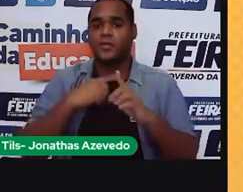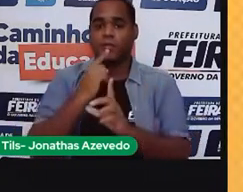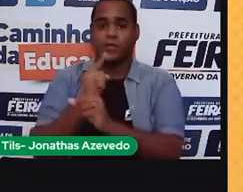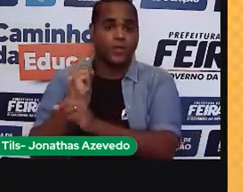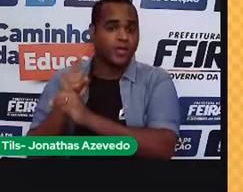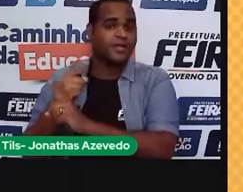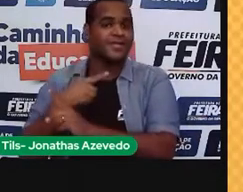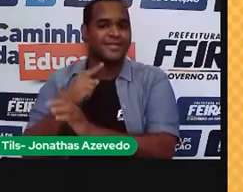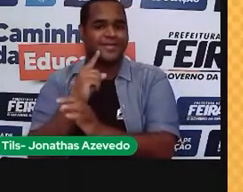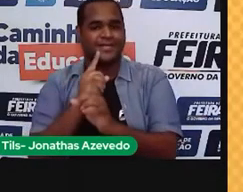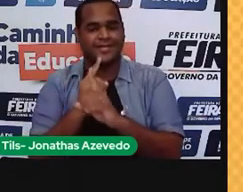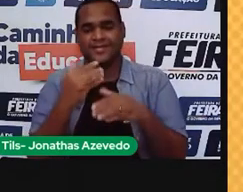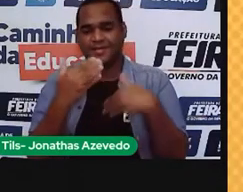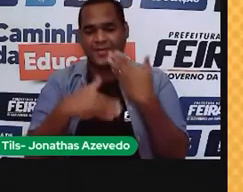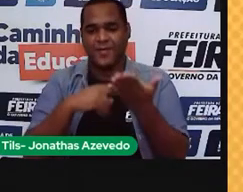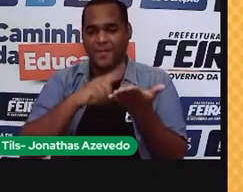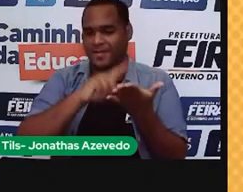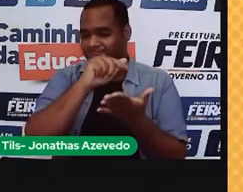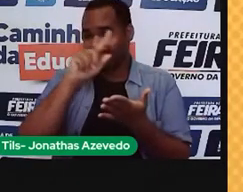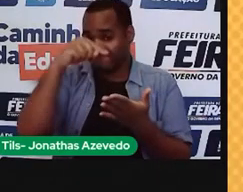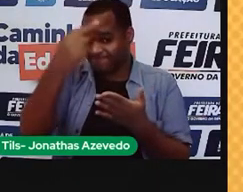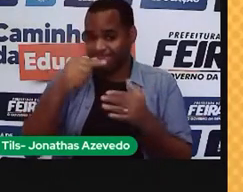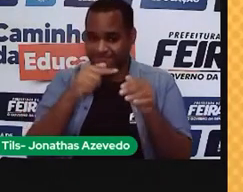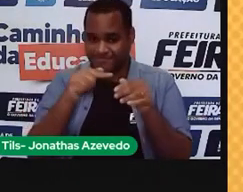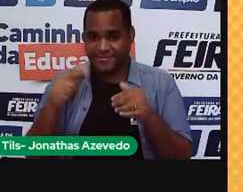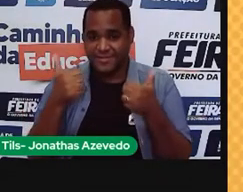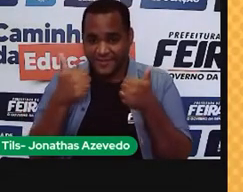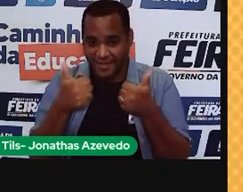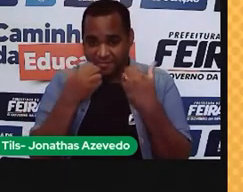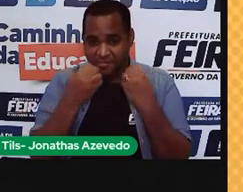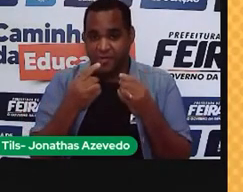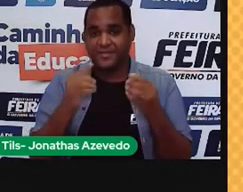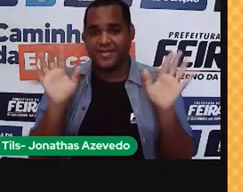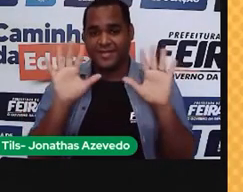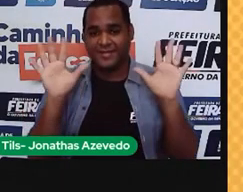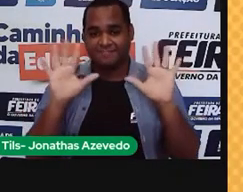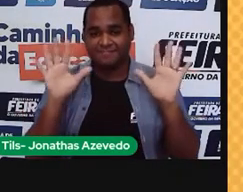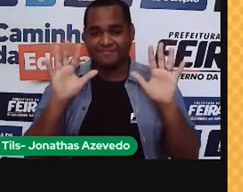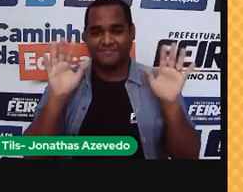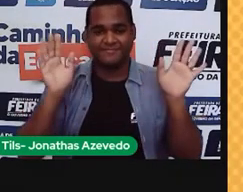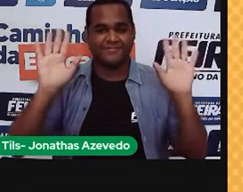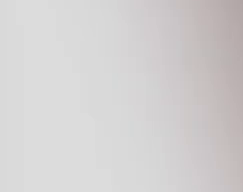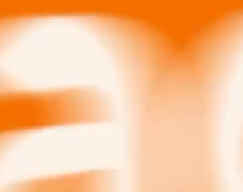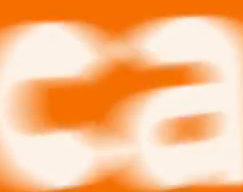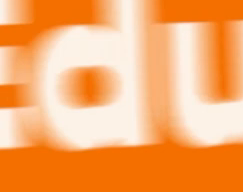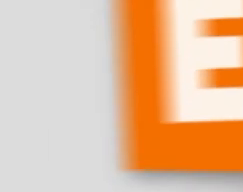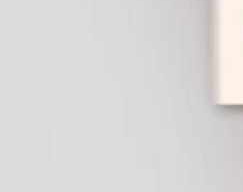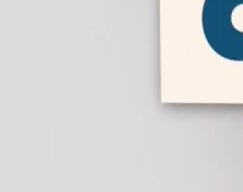aqui semana que vem para a nossa próxima aula. Então, gente, até lá. Tchau, tchau.